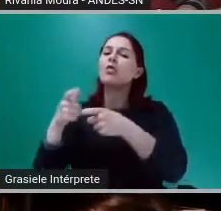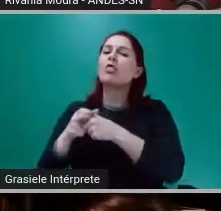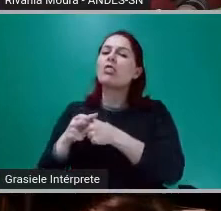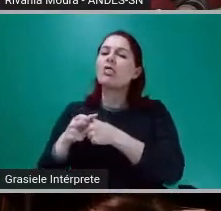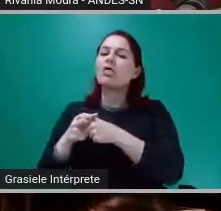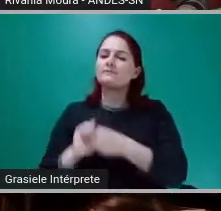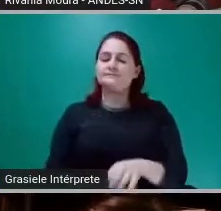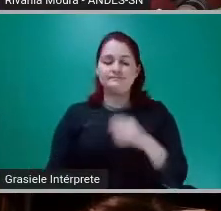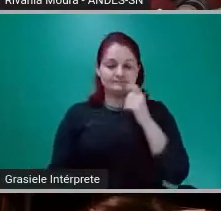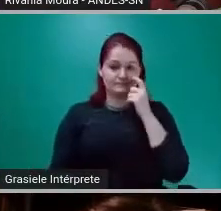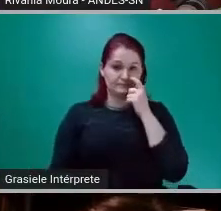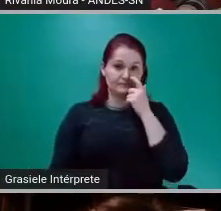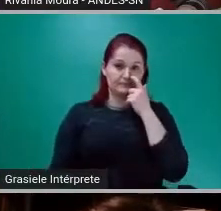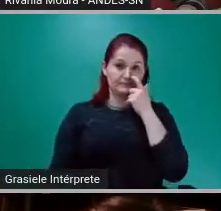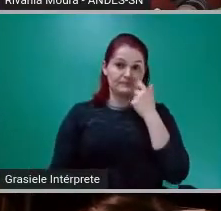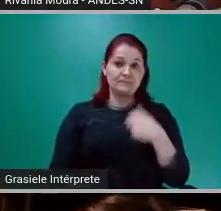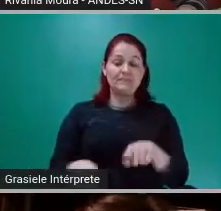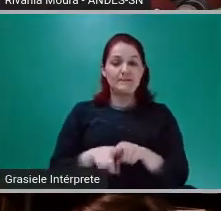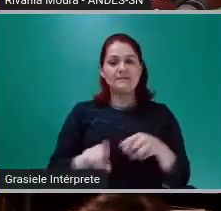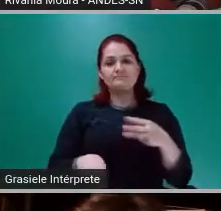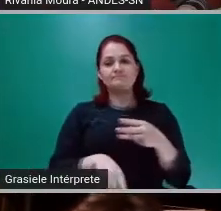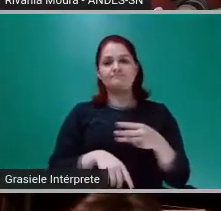terceira função do plano real,